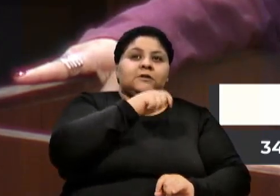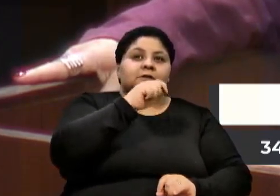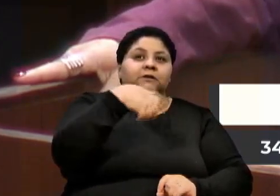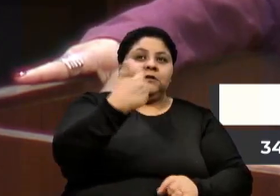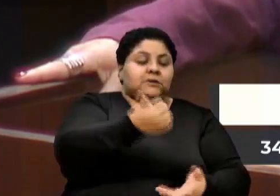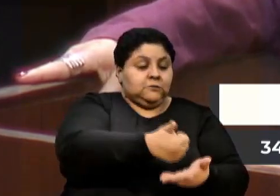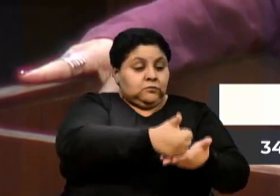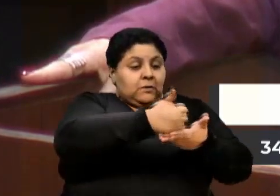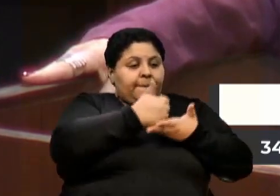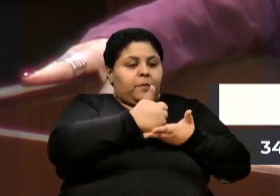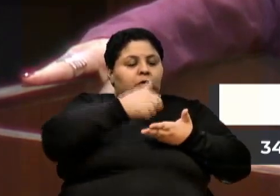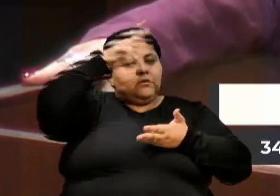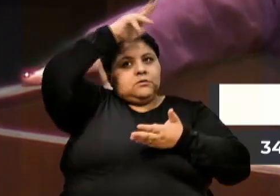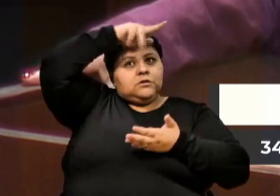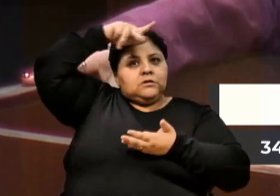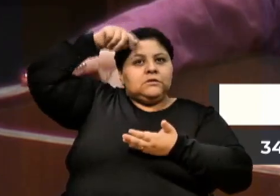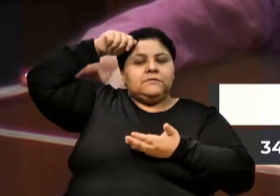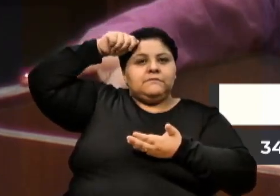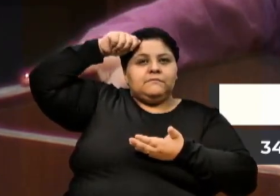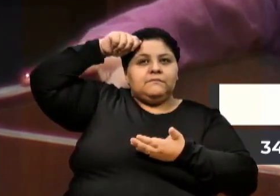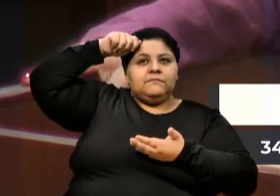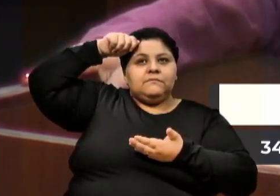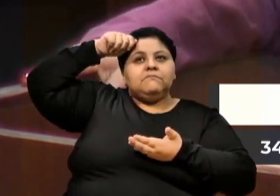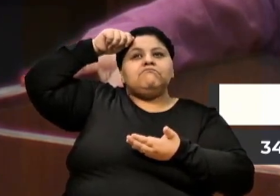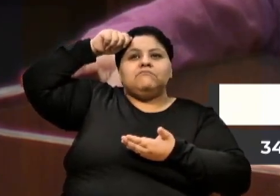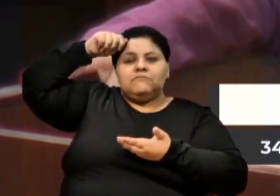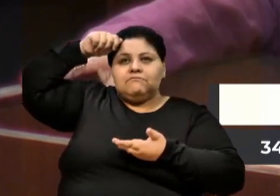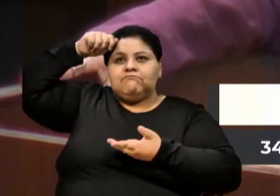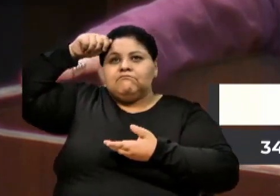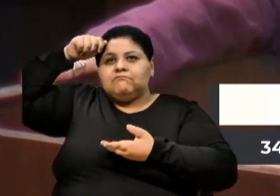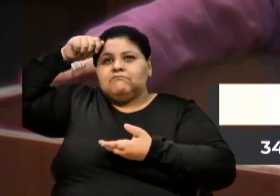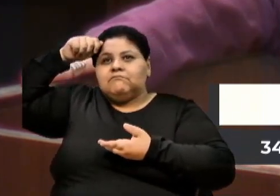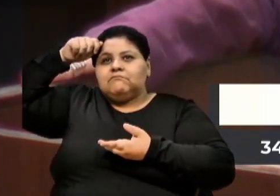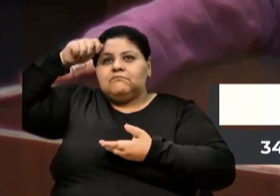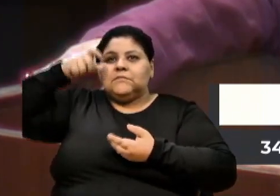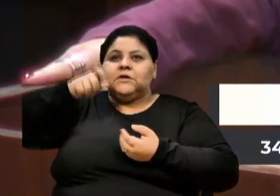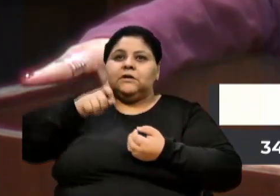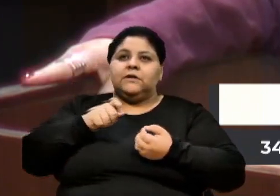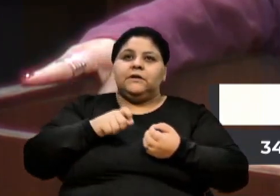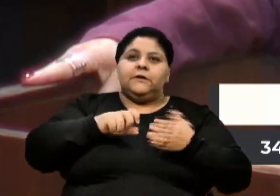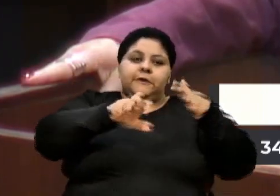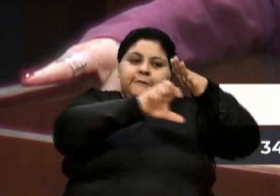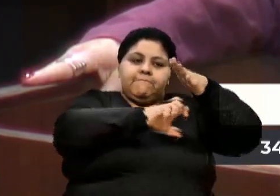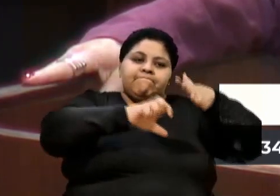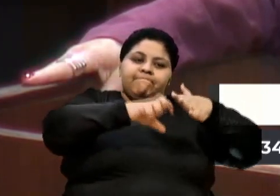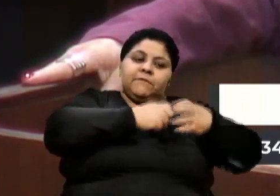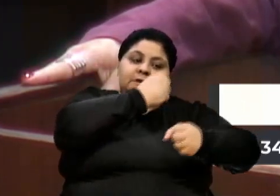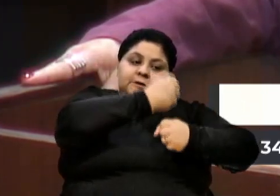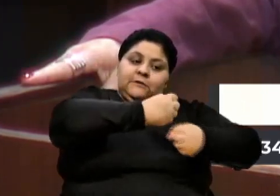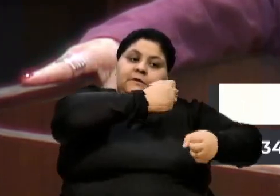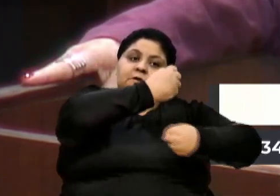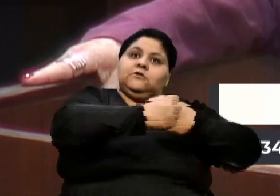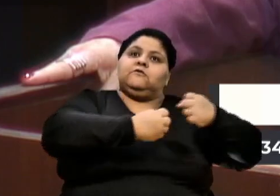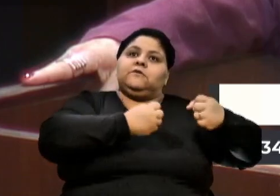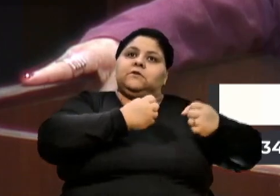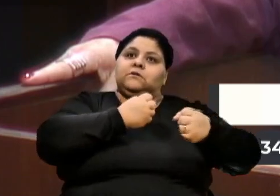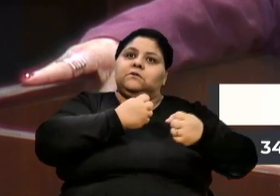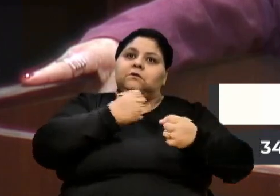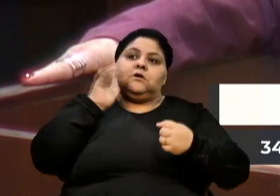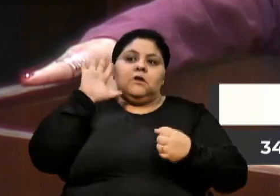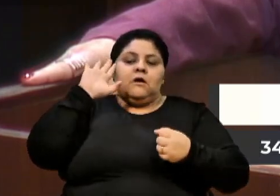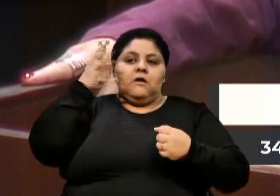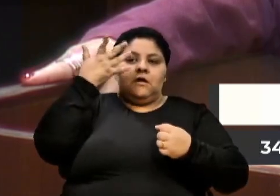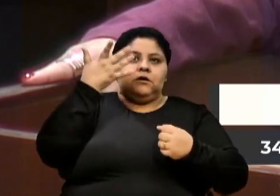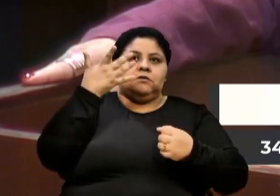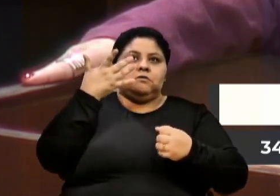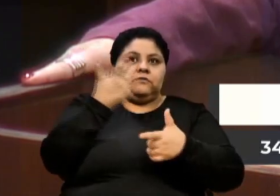as casas, que tem alguém para construir, a própria rede elétrica seja resolvida aqui pelo município, pela